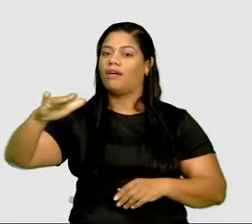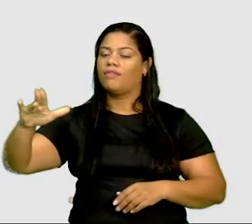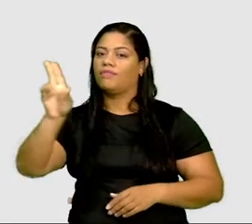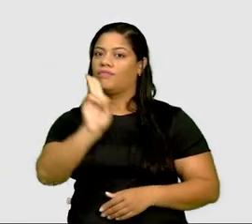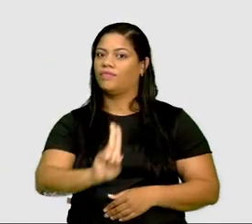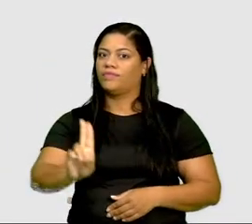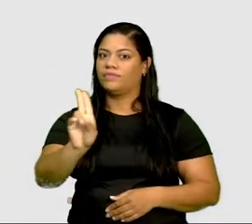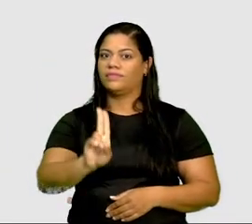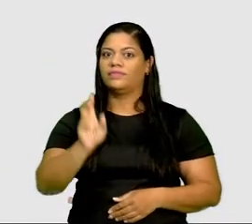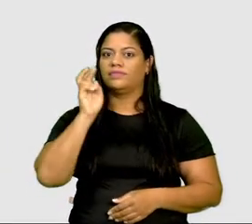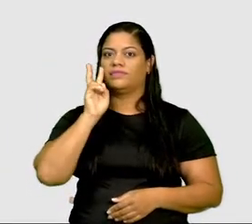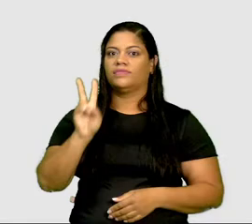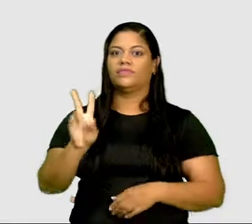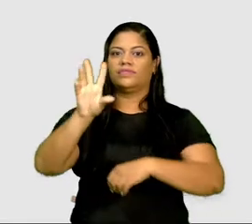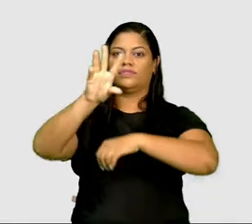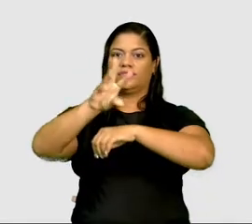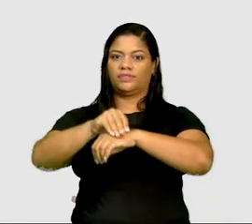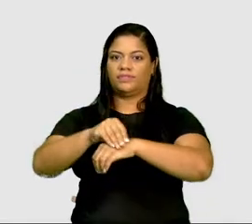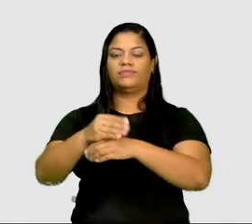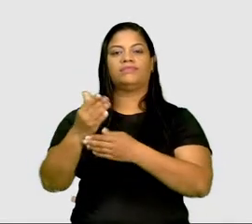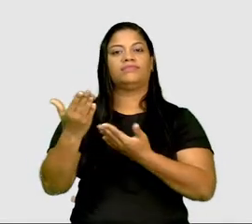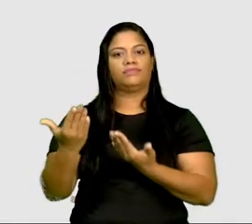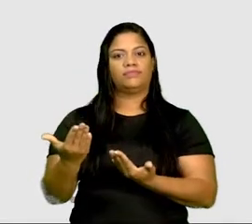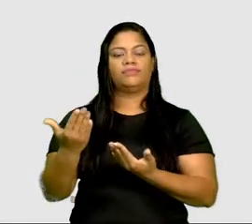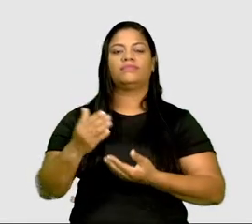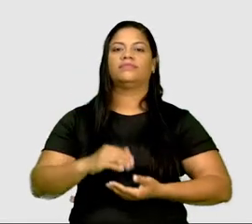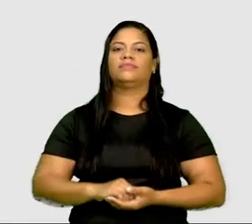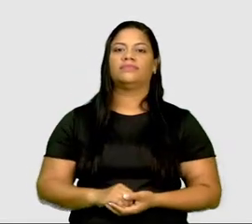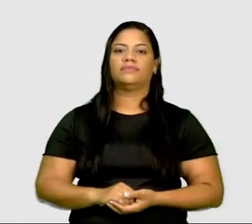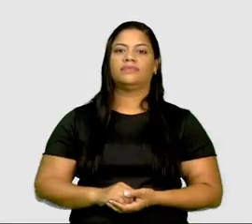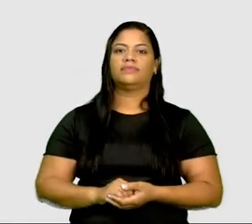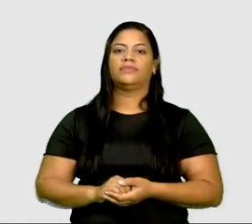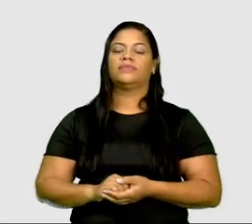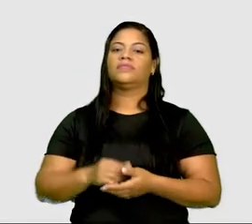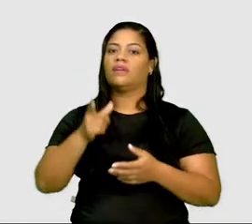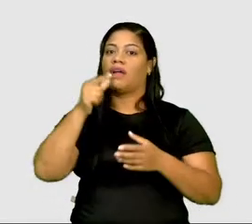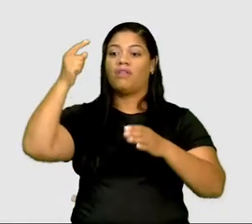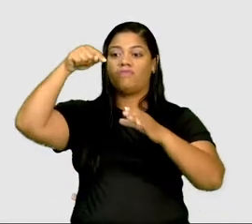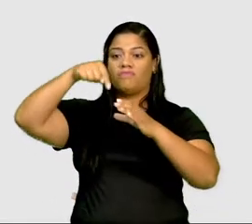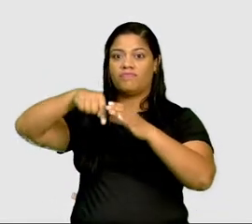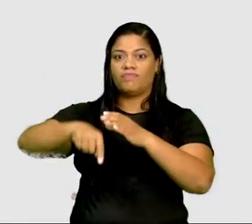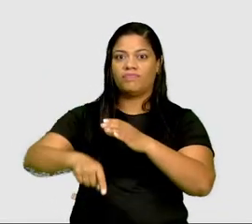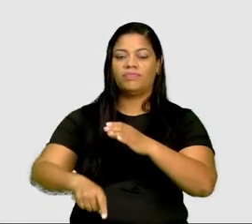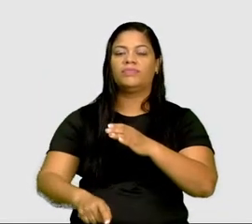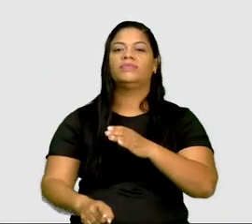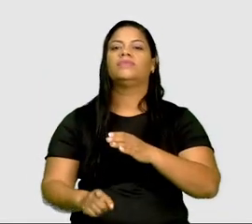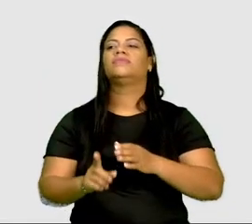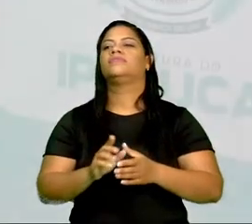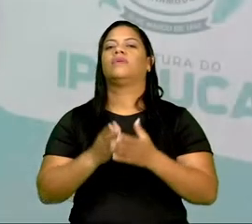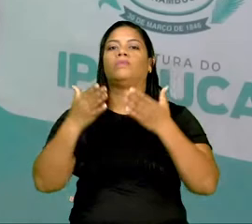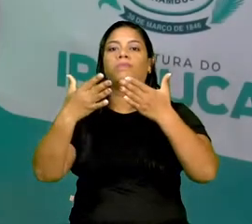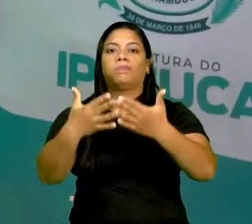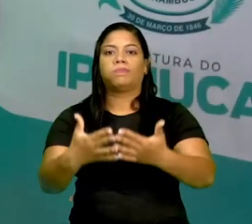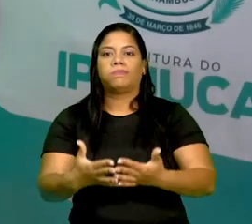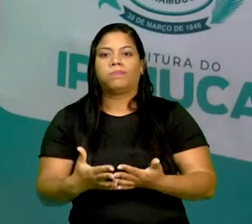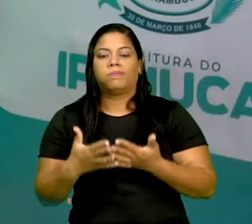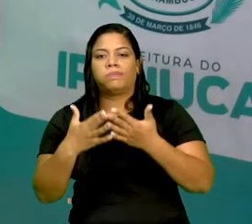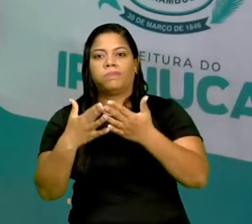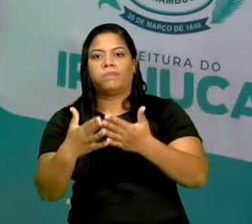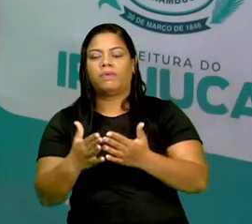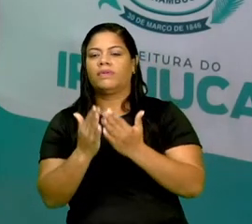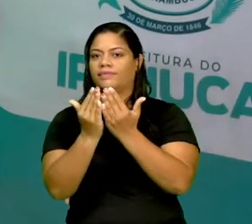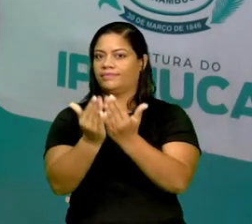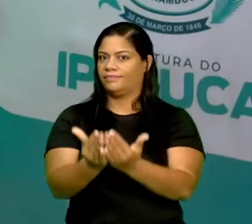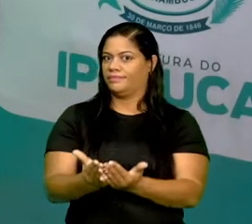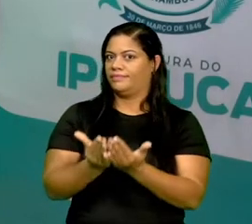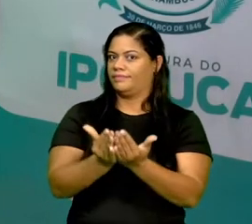ver aí através das imagens. Submarino, lanchas, navios, barcos,